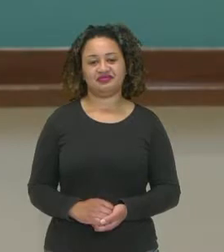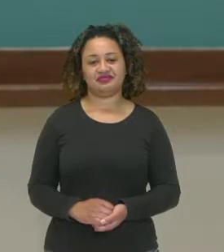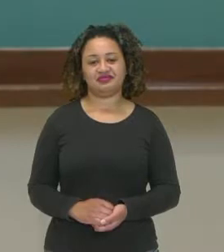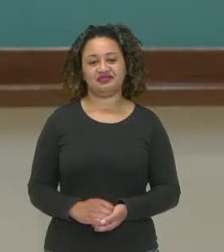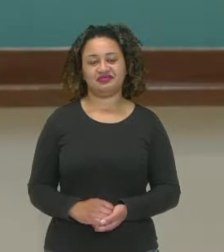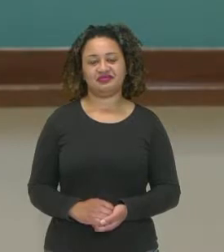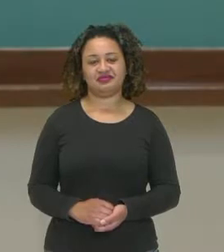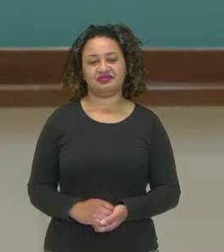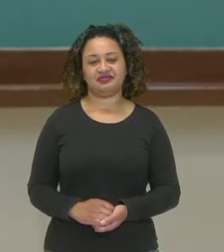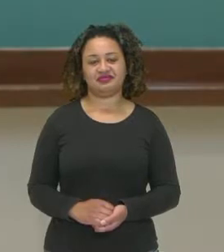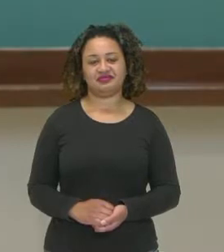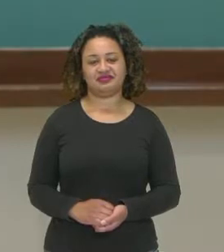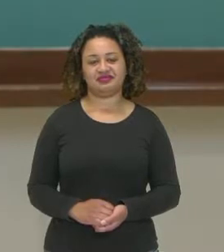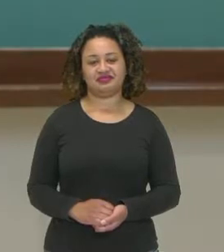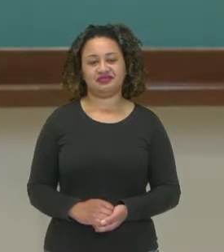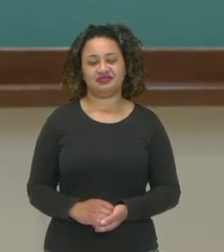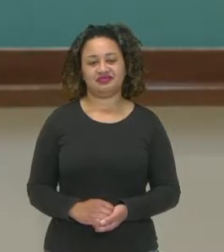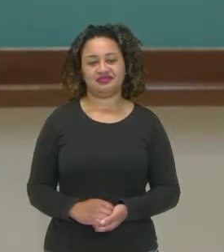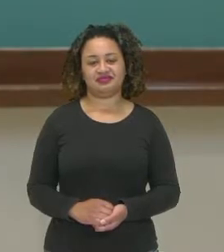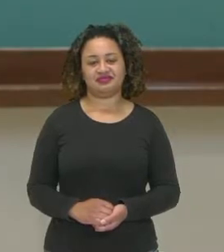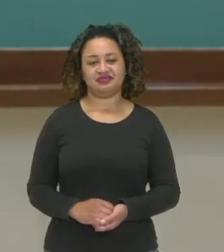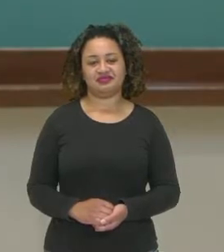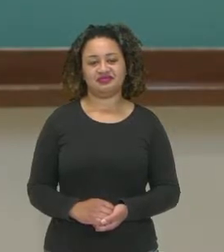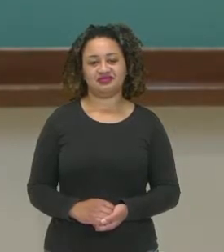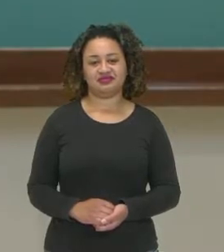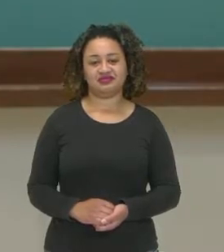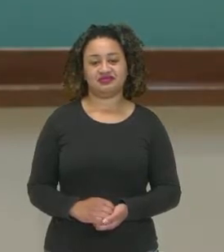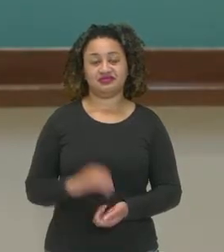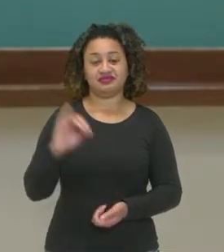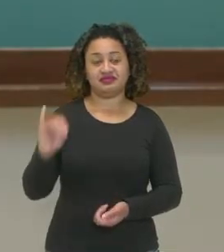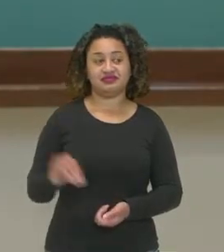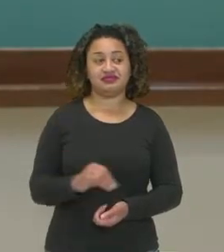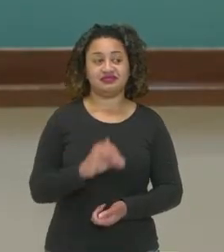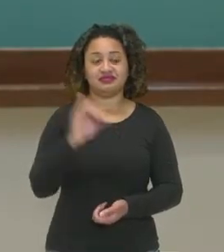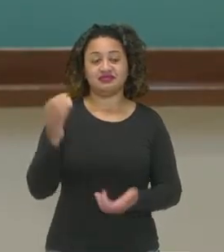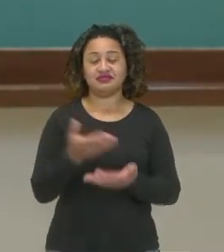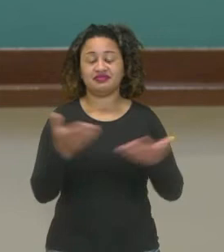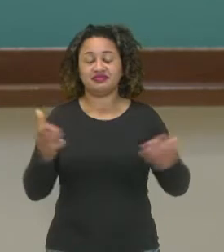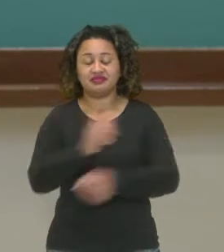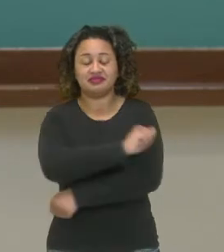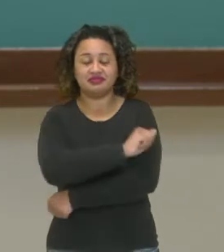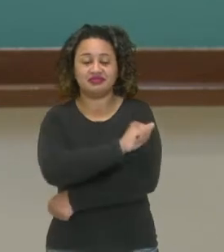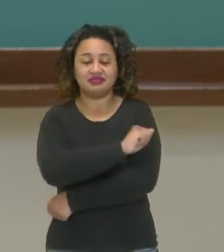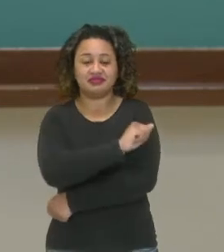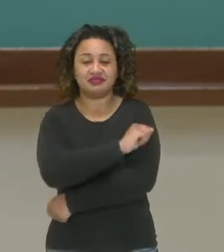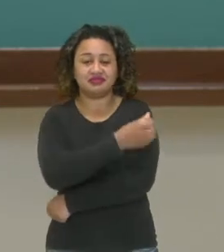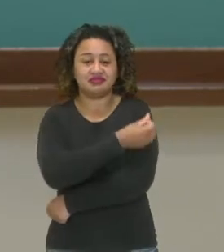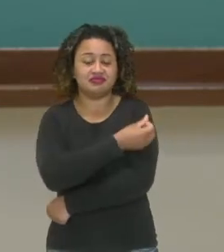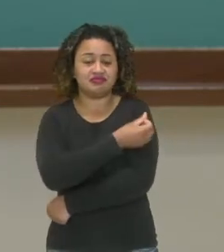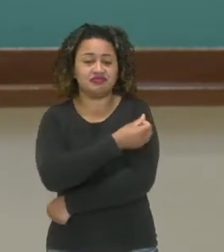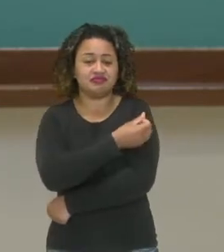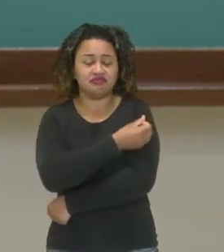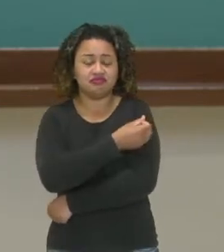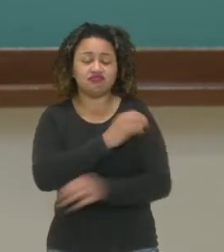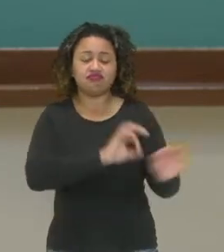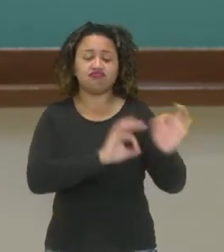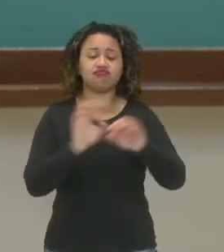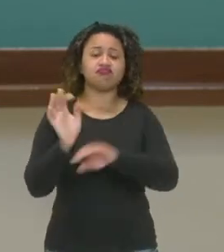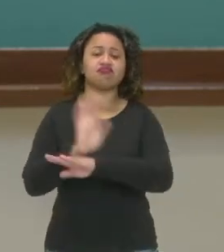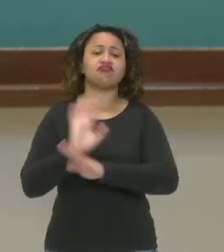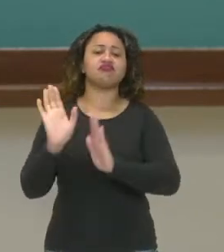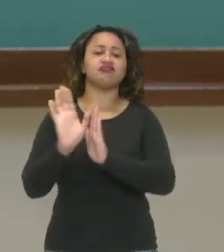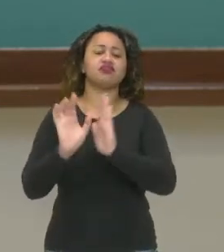Olá alunos do sexto ano, aqui é o professor Richard e neste vídeo vamos falar sobre o